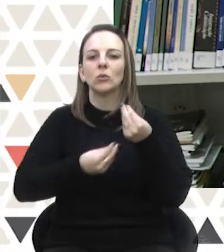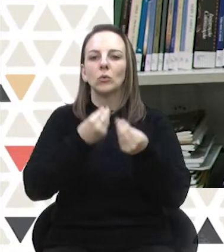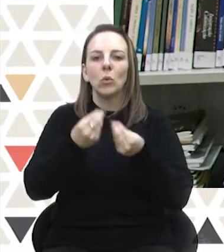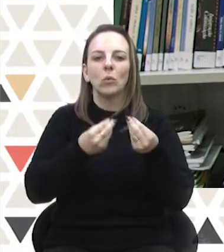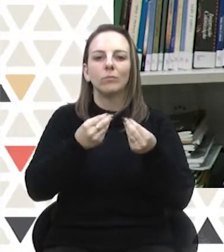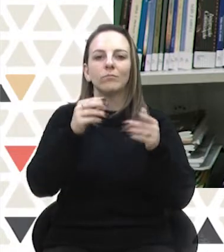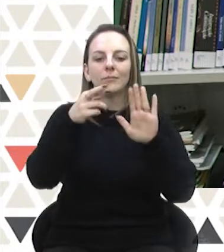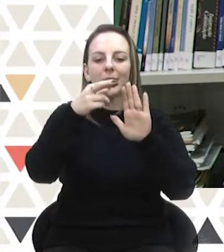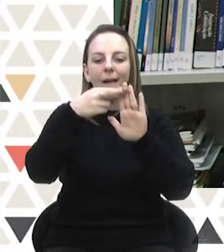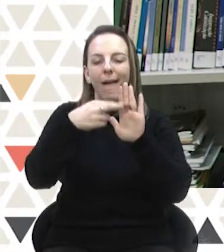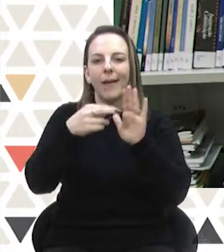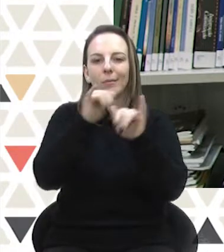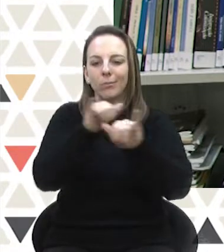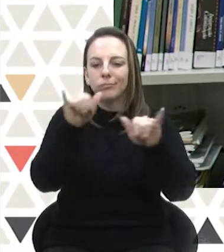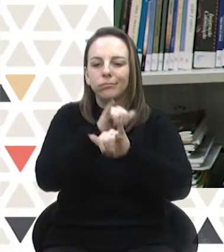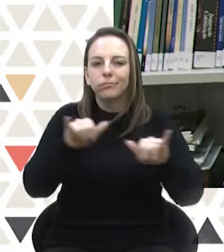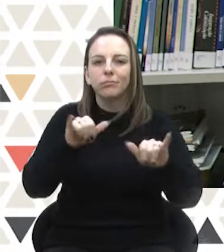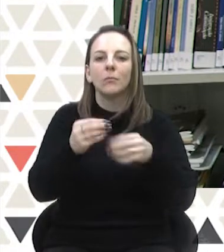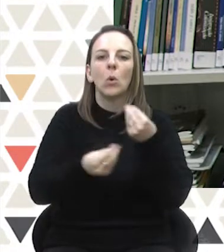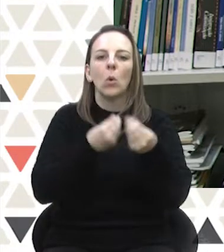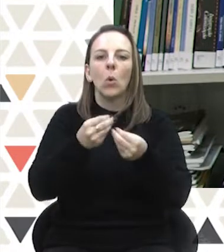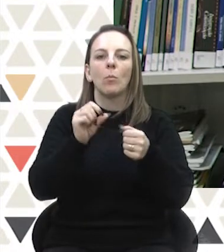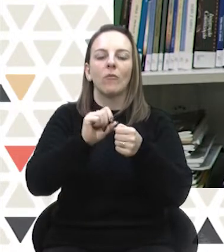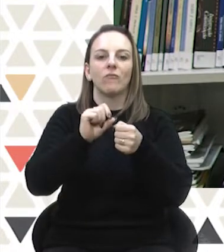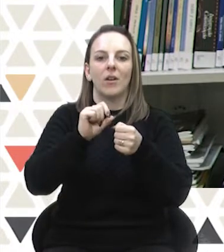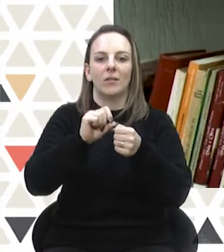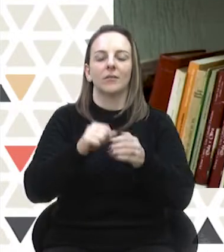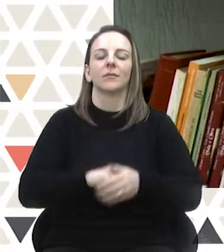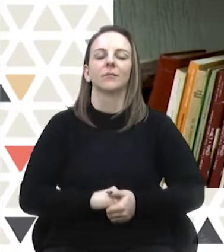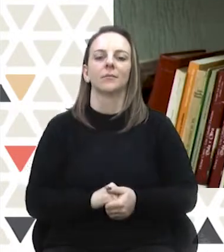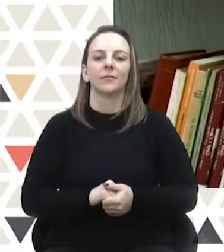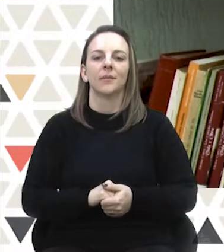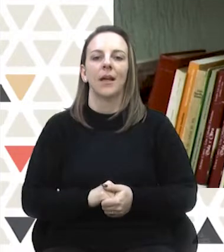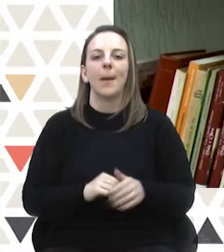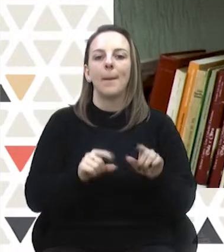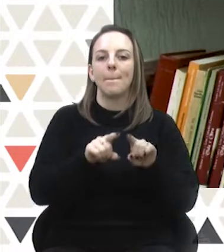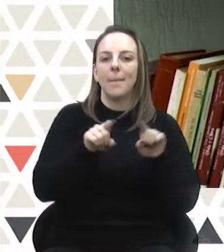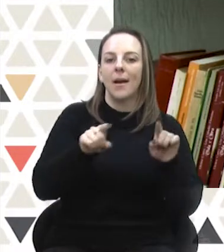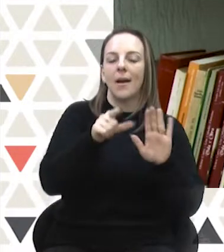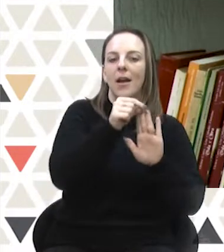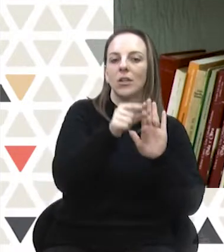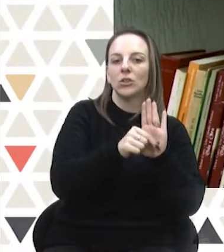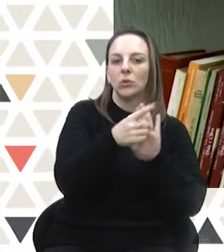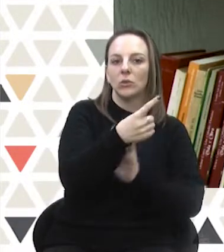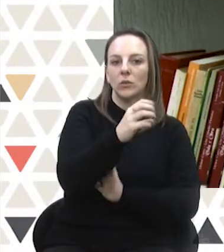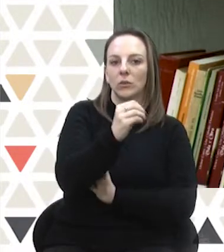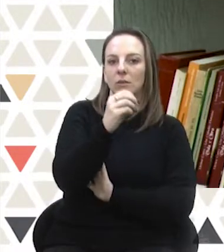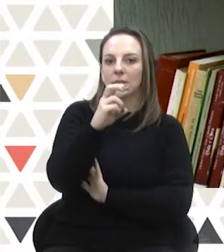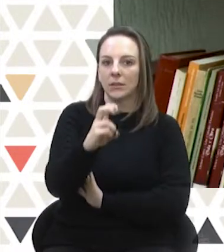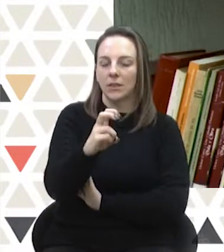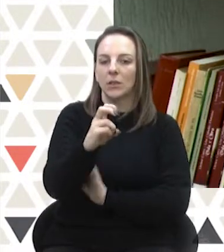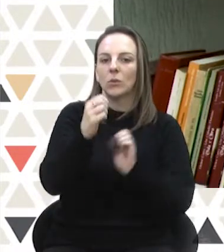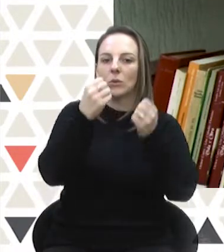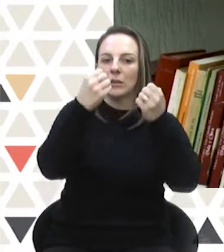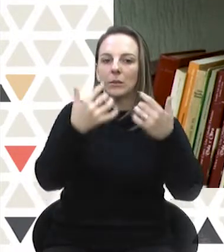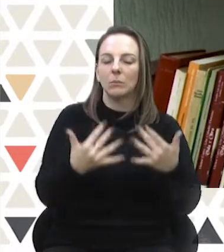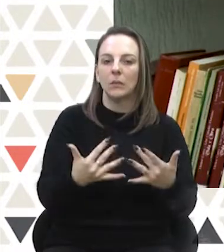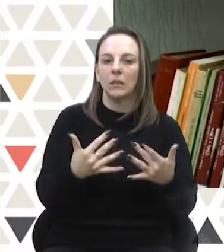Eleitoral a possibilidade de regulamentação. E o artigo 105, ele define,